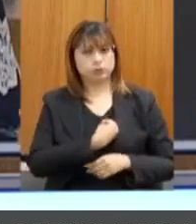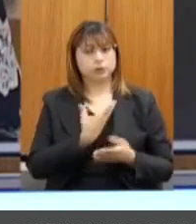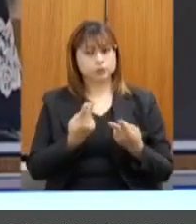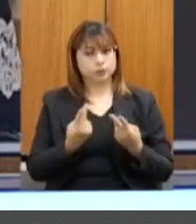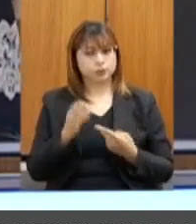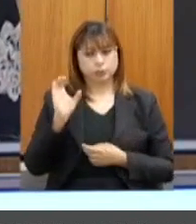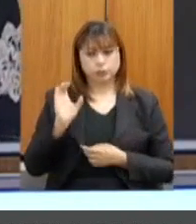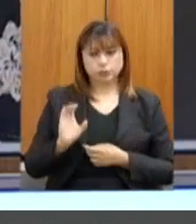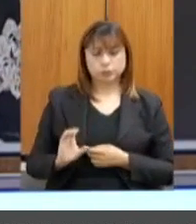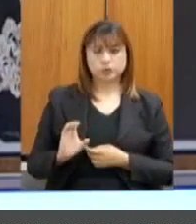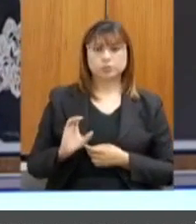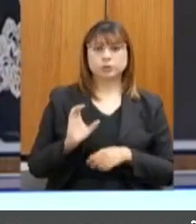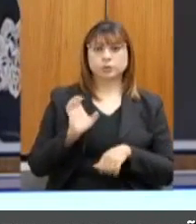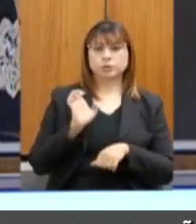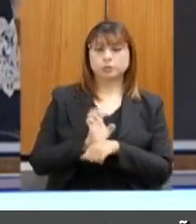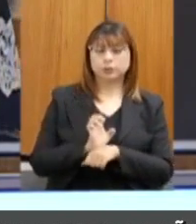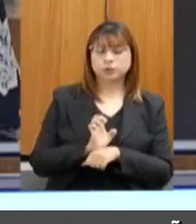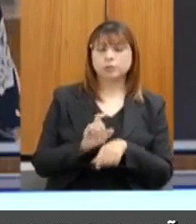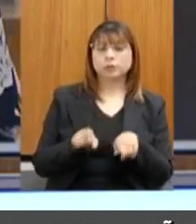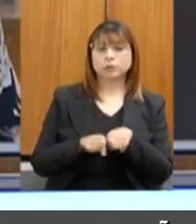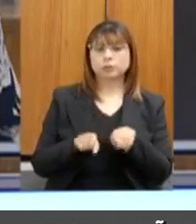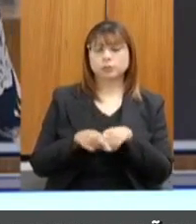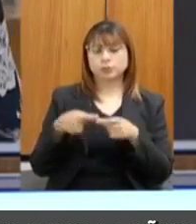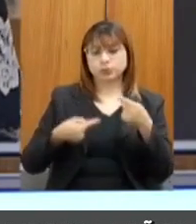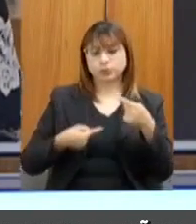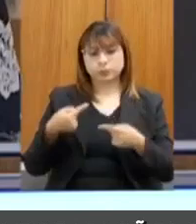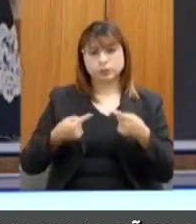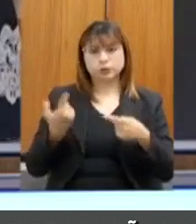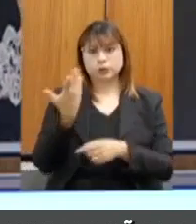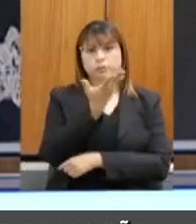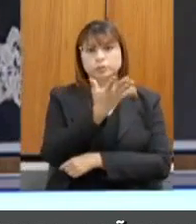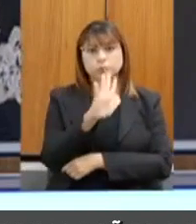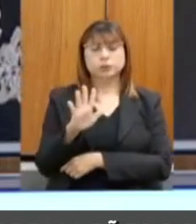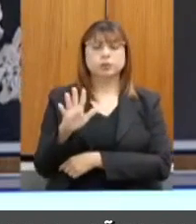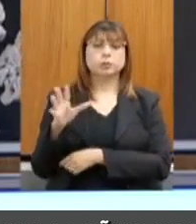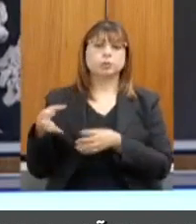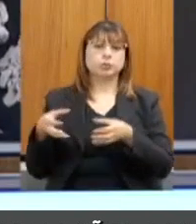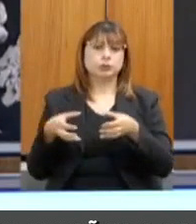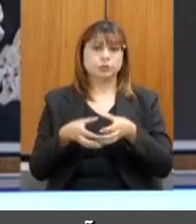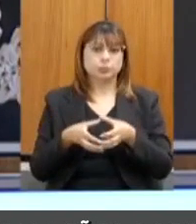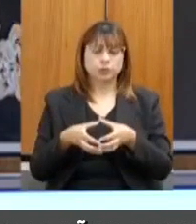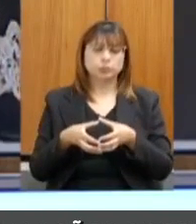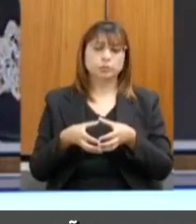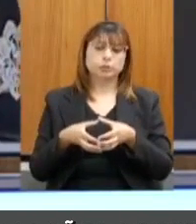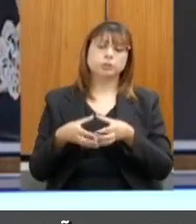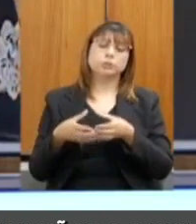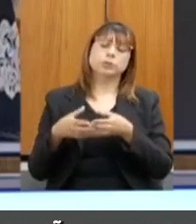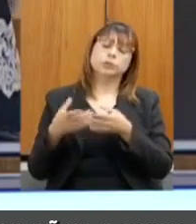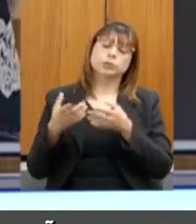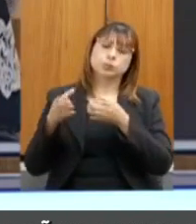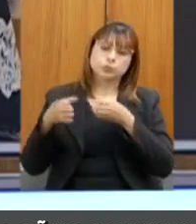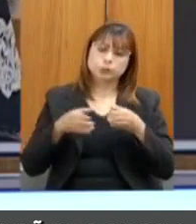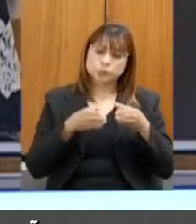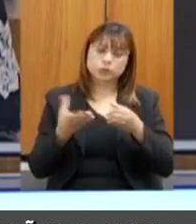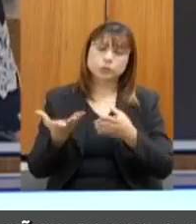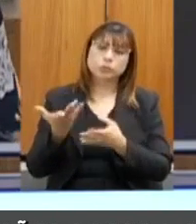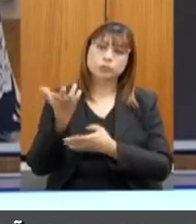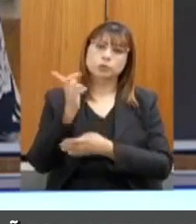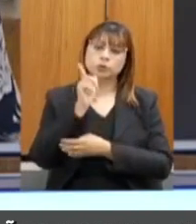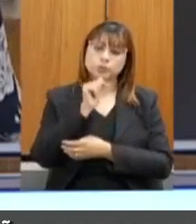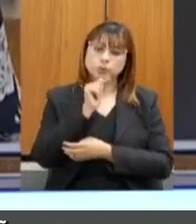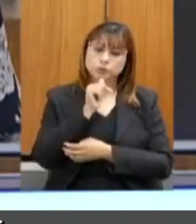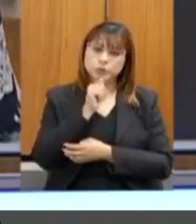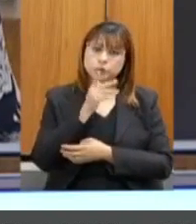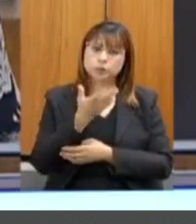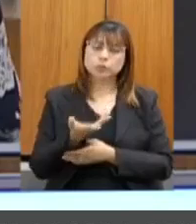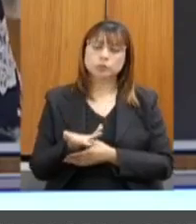de Recursos Hídricos, no Conselho de Política Ambiental, nos comitês de bacia hidrográfica, nós demos todas as condições aos